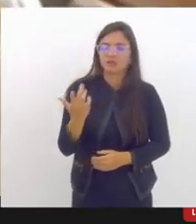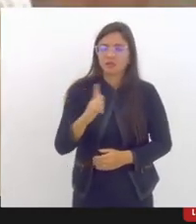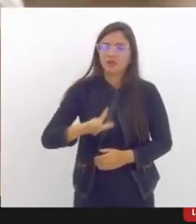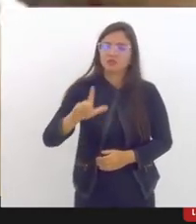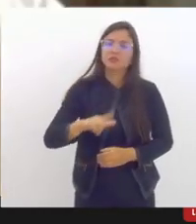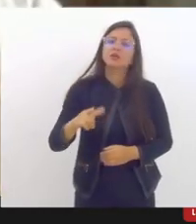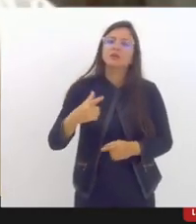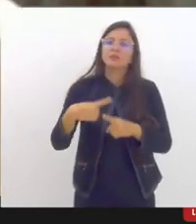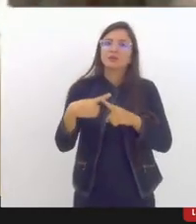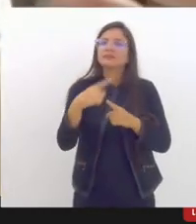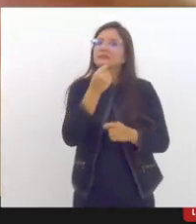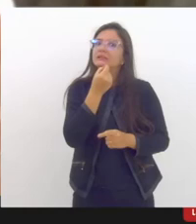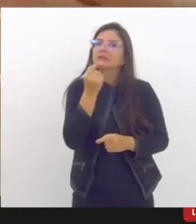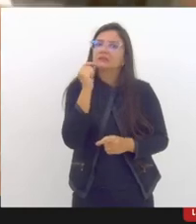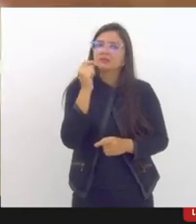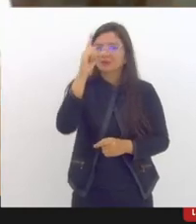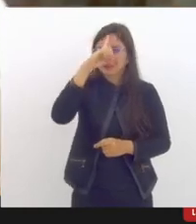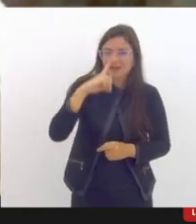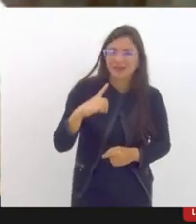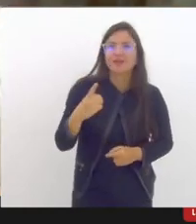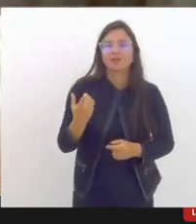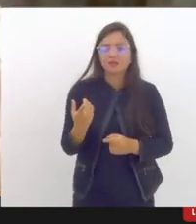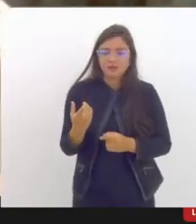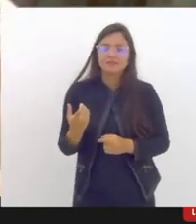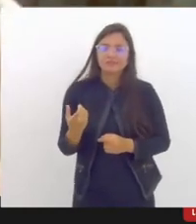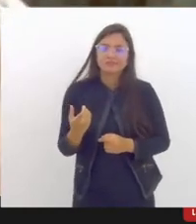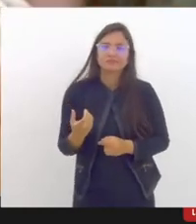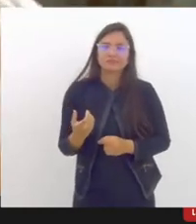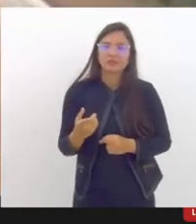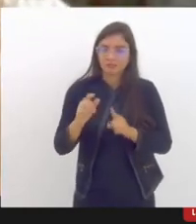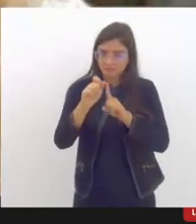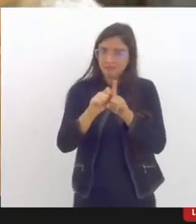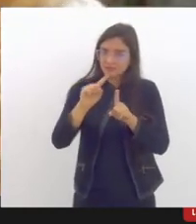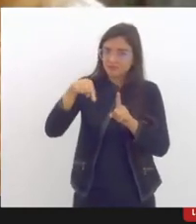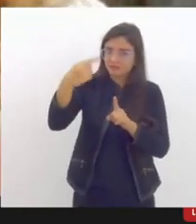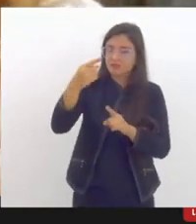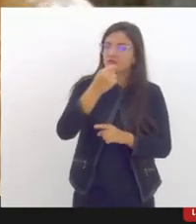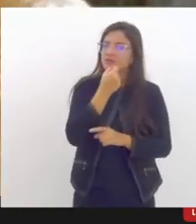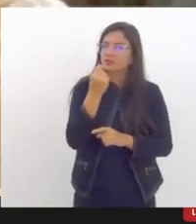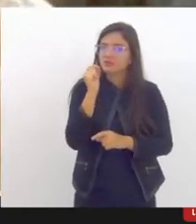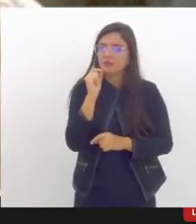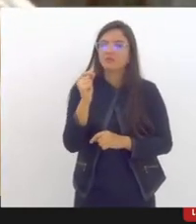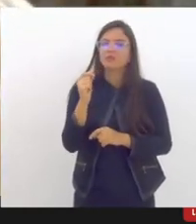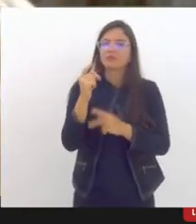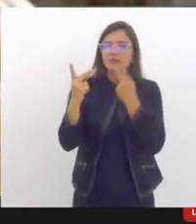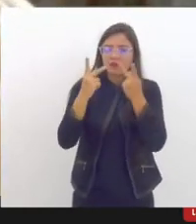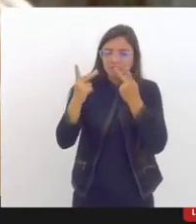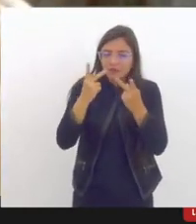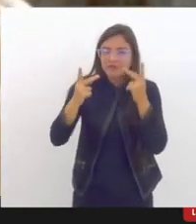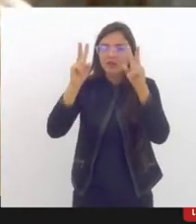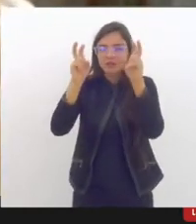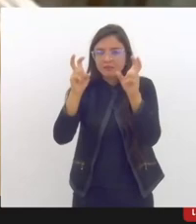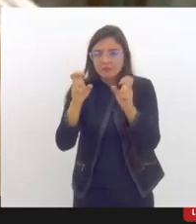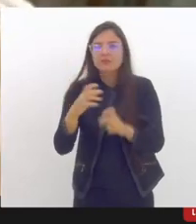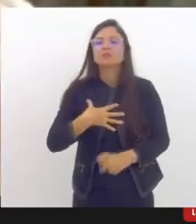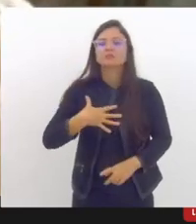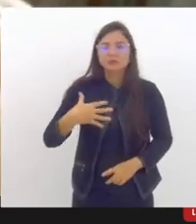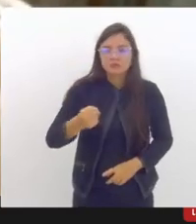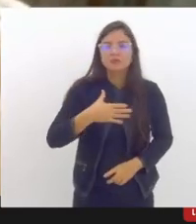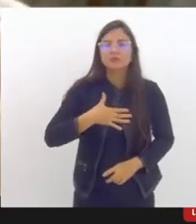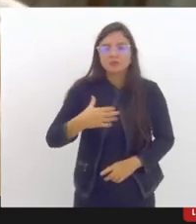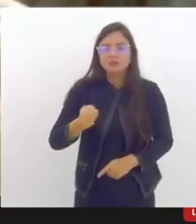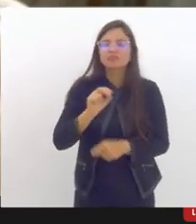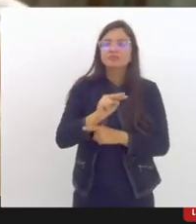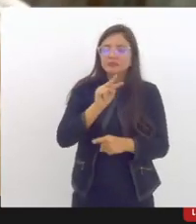amarelos e a gente está na iminência de um outro mês de setembro em vai se falar muito sobre a prevenção de suicídio entre